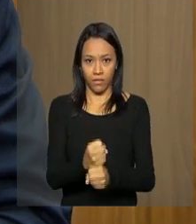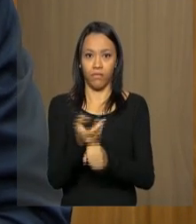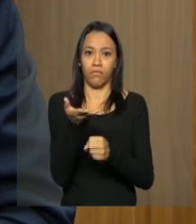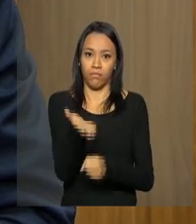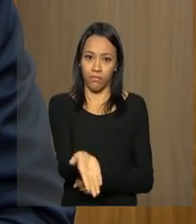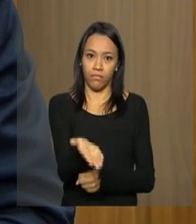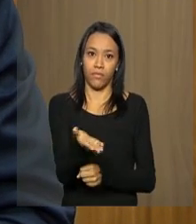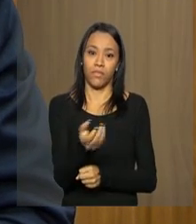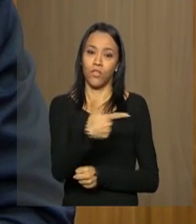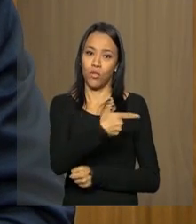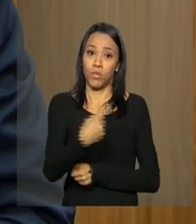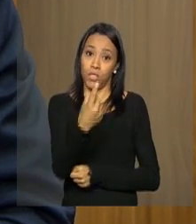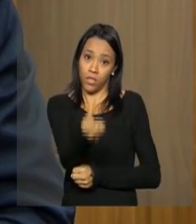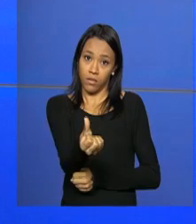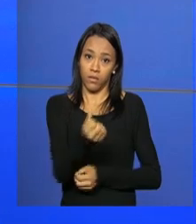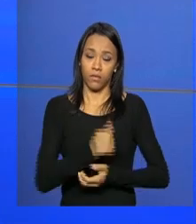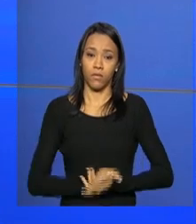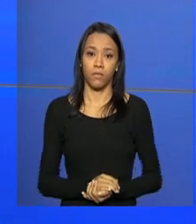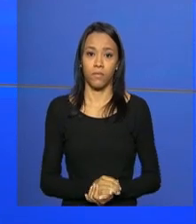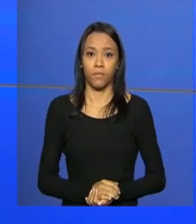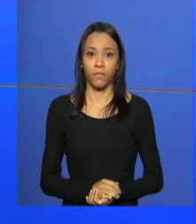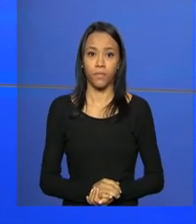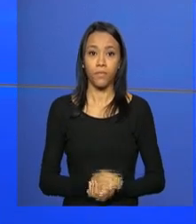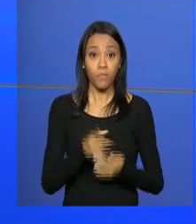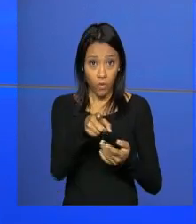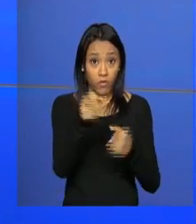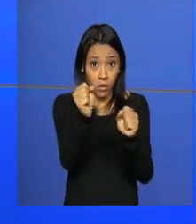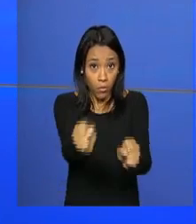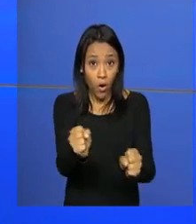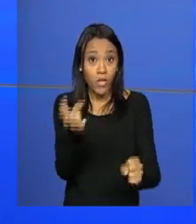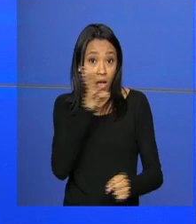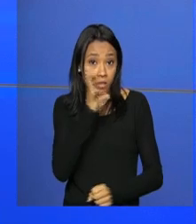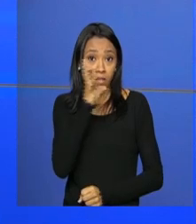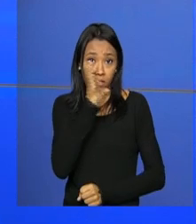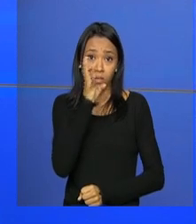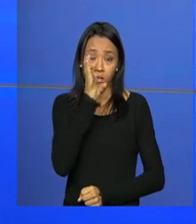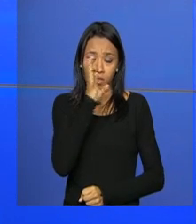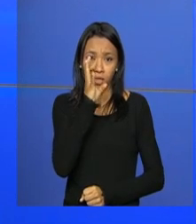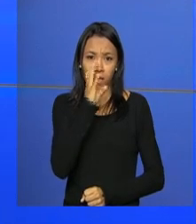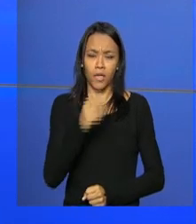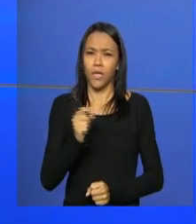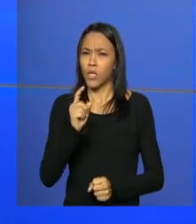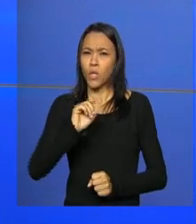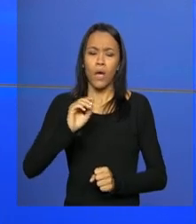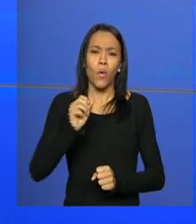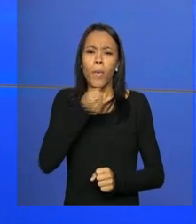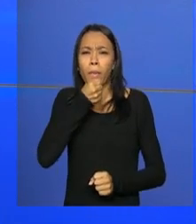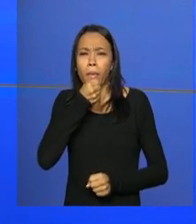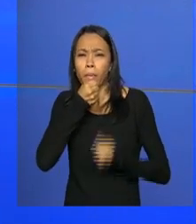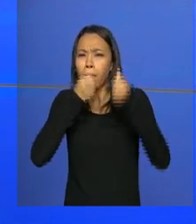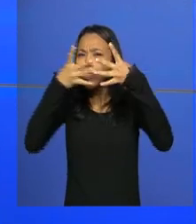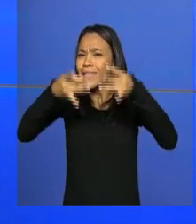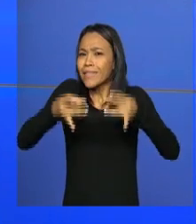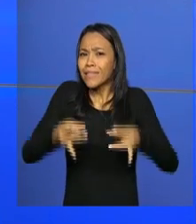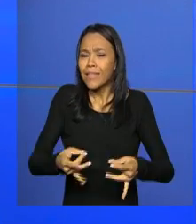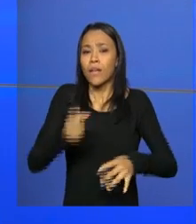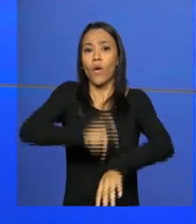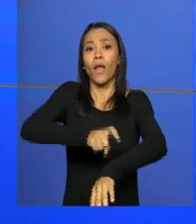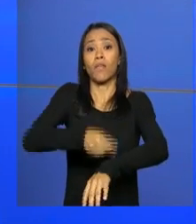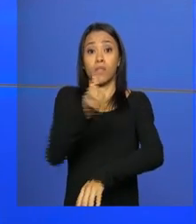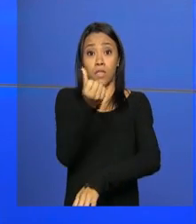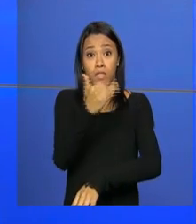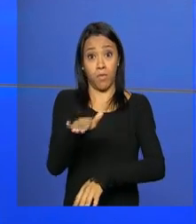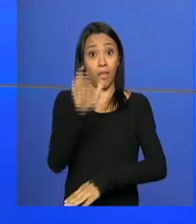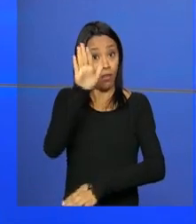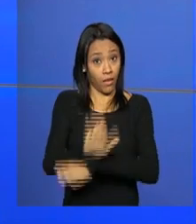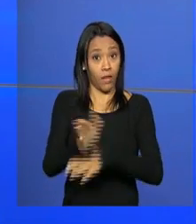de 2016. Você pode assistir a entrevista completa com o Joaquim Adir, às seis e meia